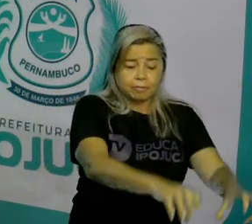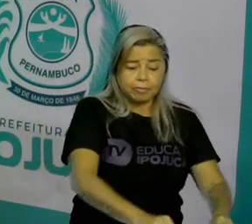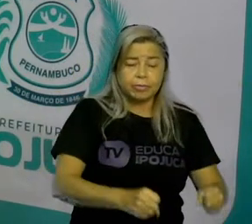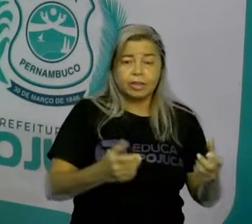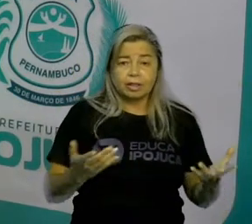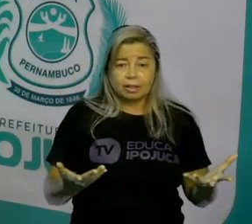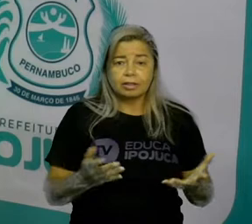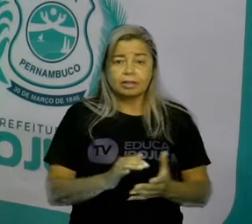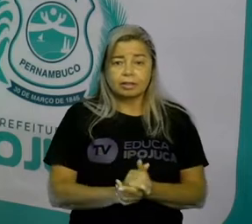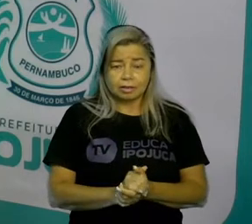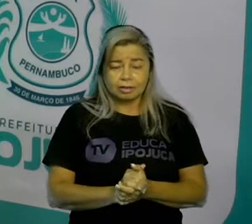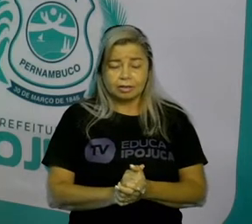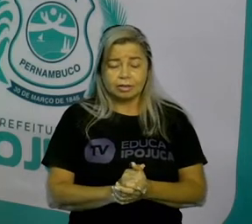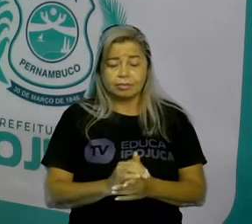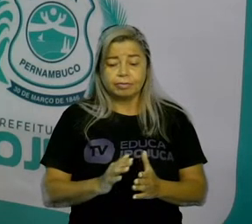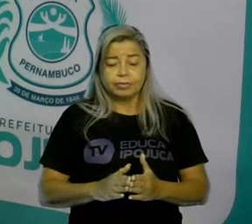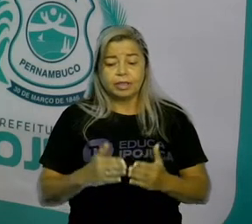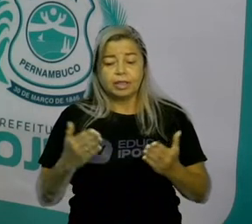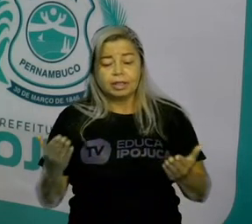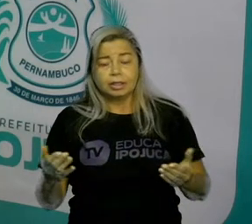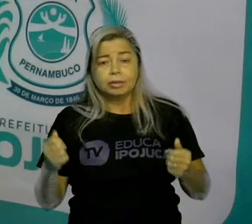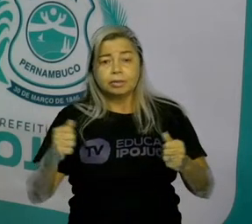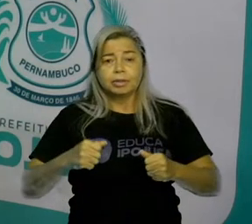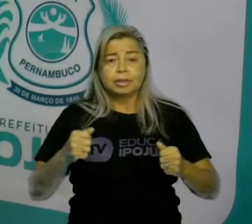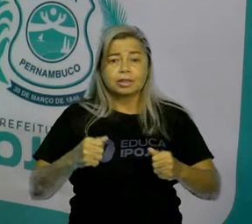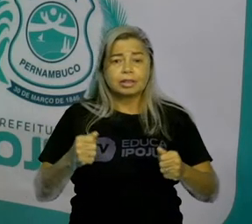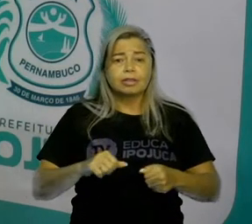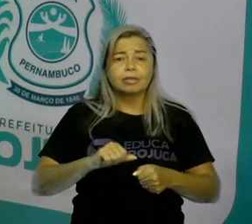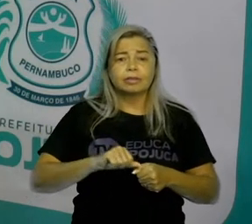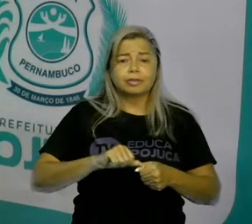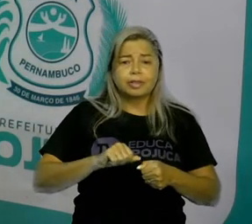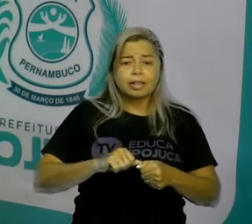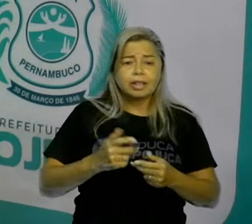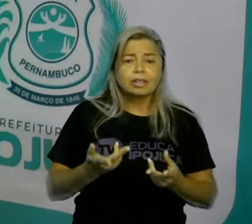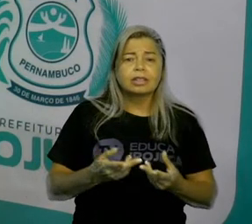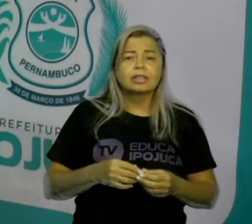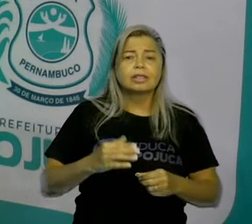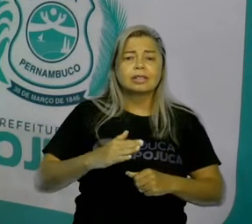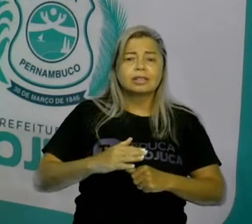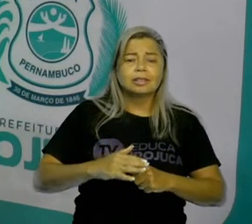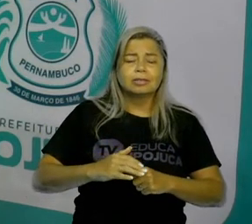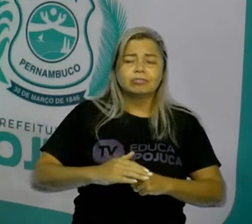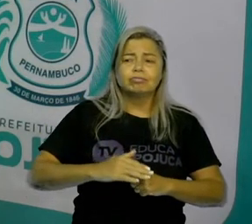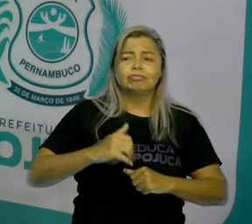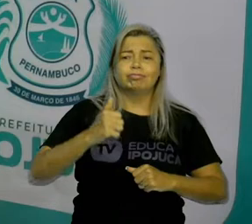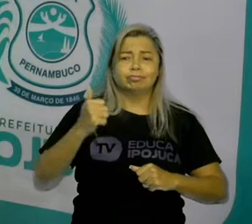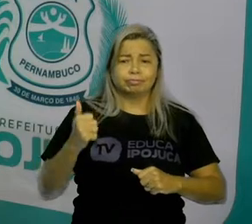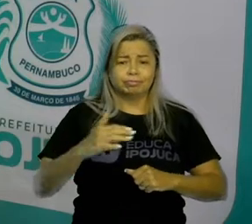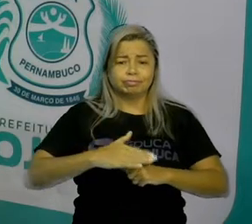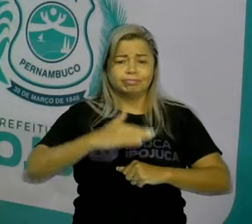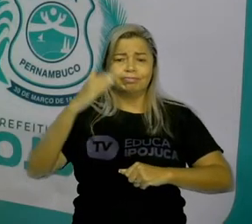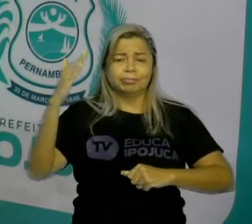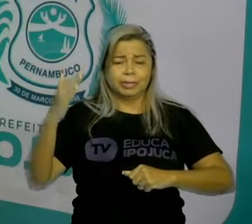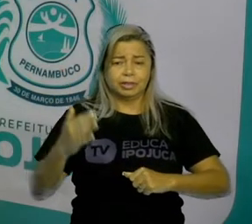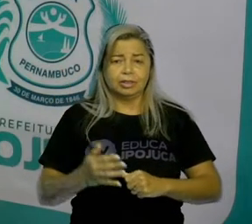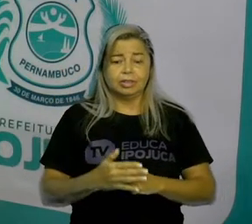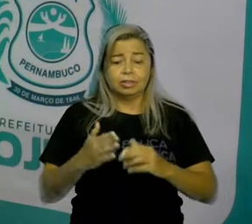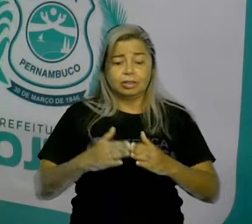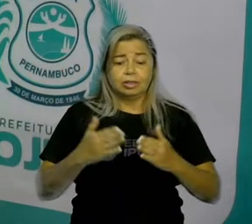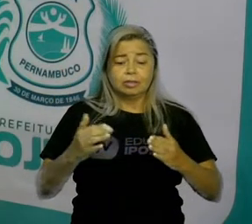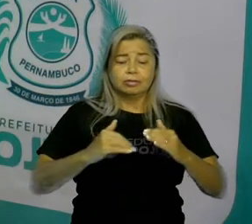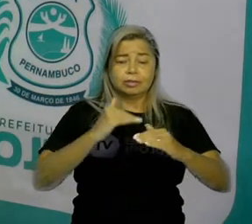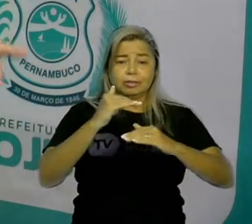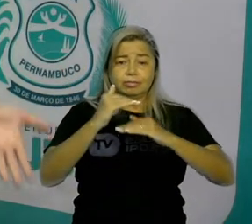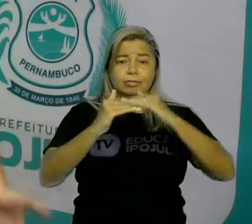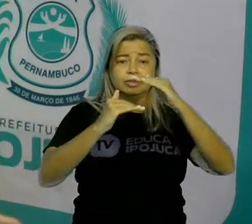alimentos e precisavam produzir mais objetos. E assim foi ao longo do tempo o desenvolvimento das